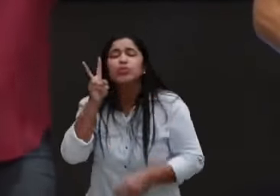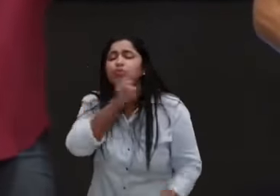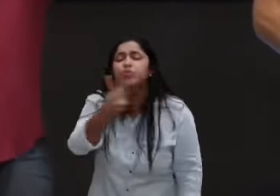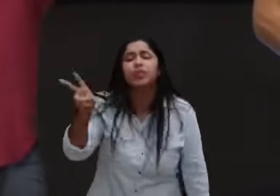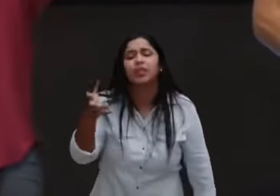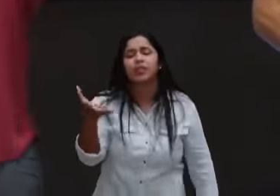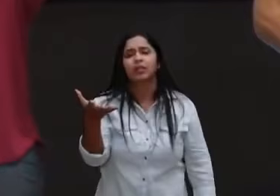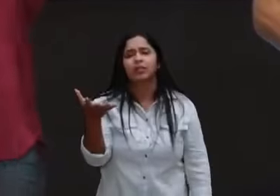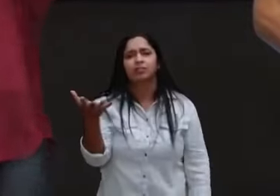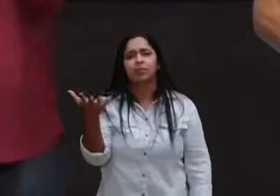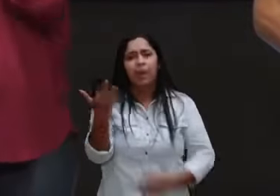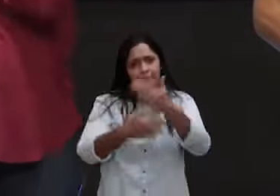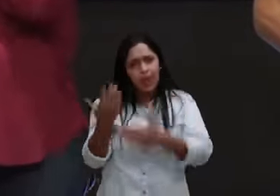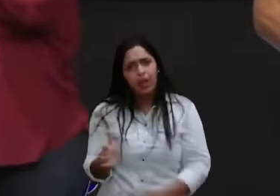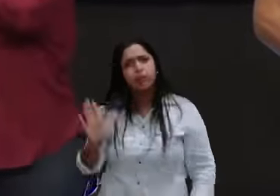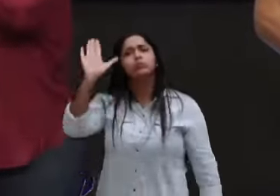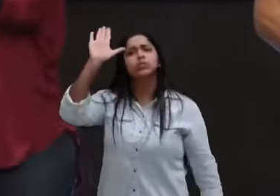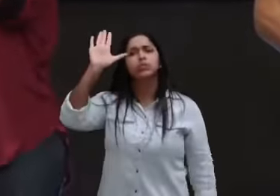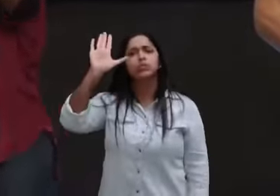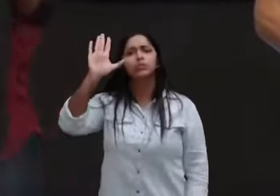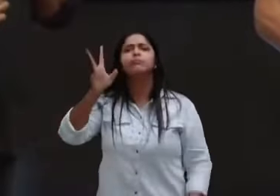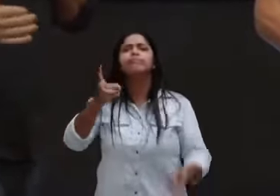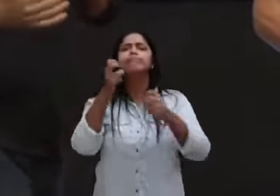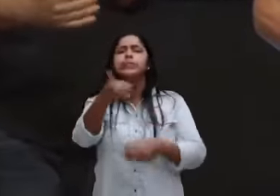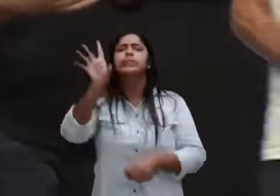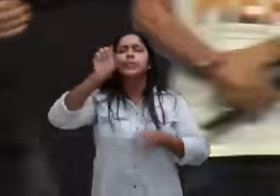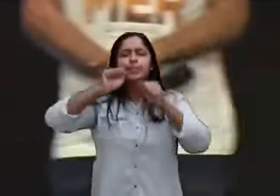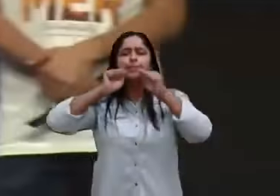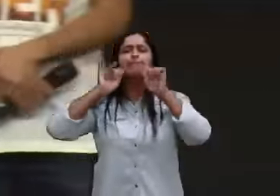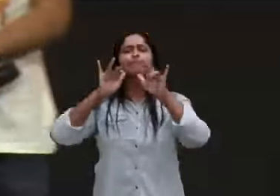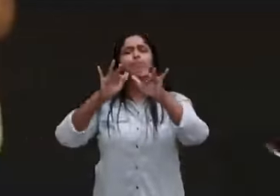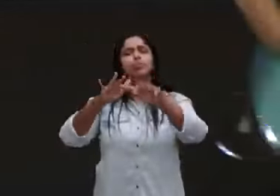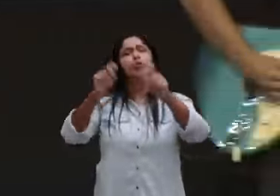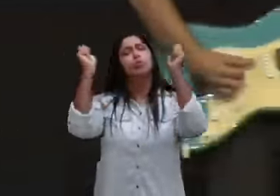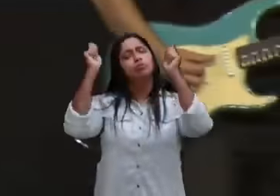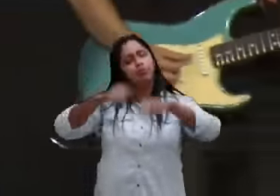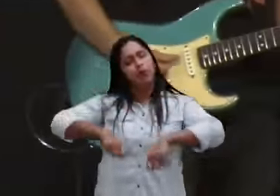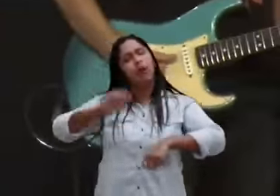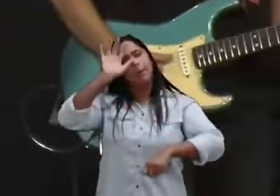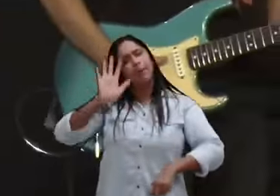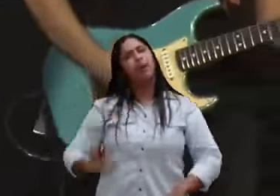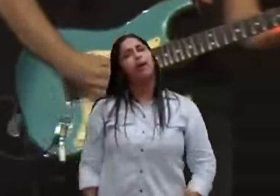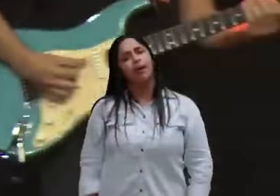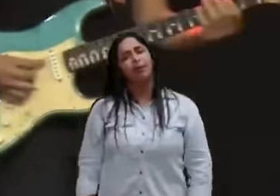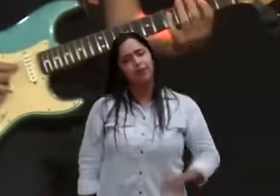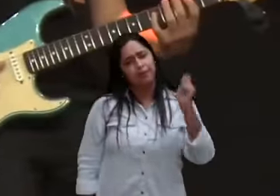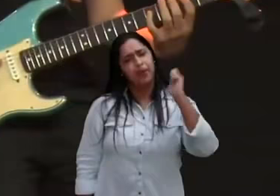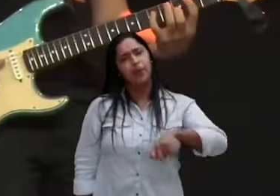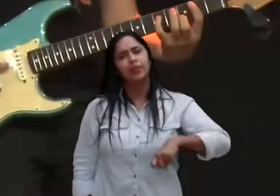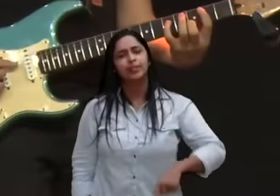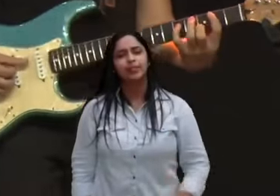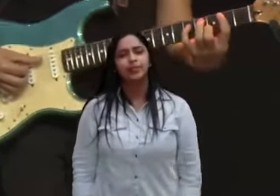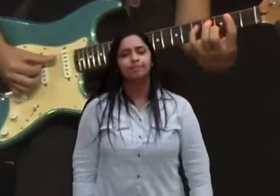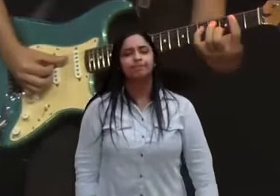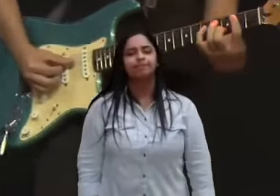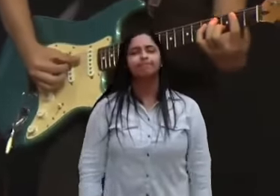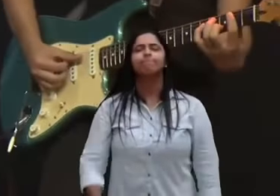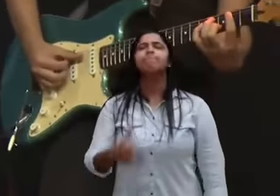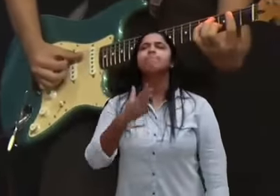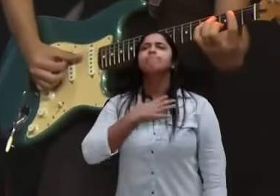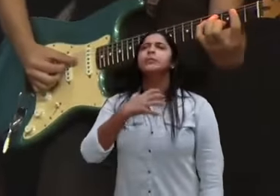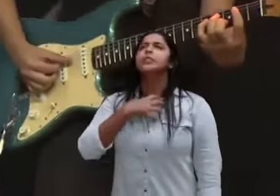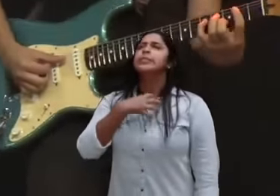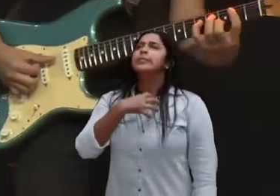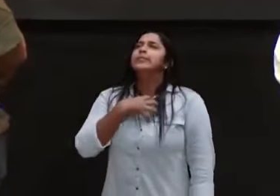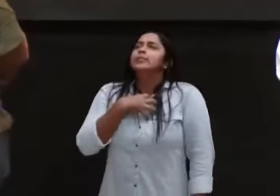baixar a mão, mais alguma pessoa, dizendo, olha hoje, eu quero um novo propósito, Deus, Deus te abençoe querido, glória a Deus pela